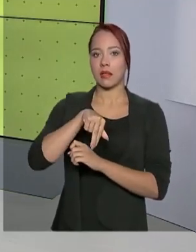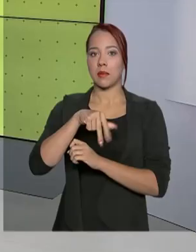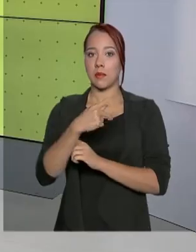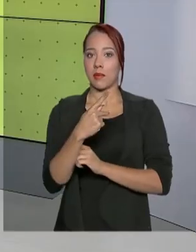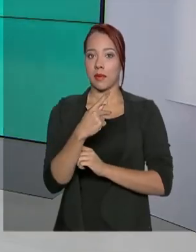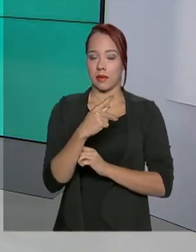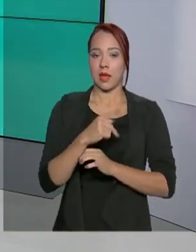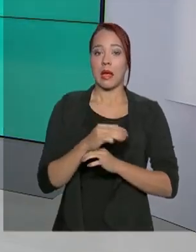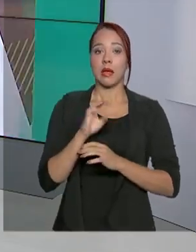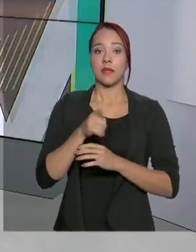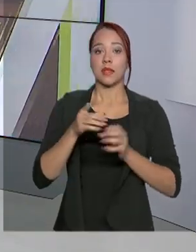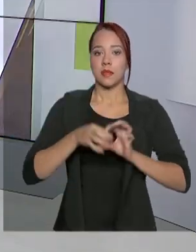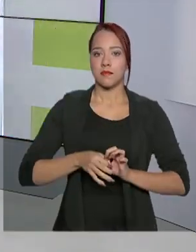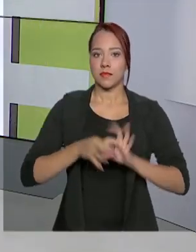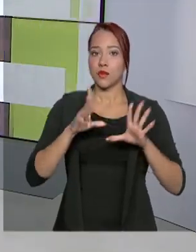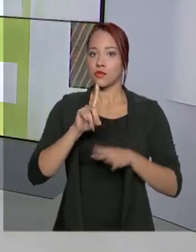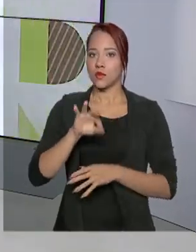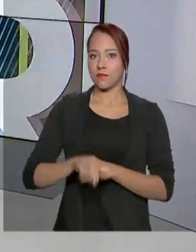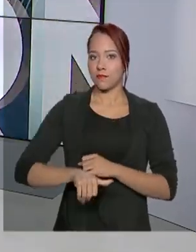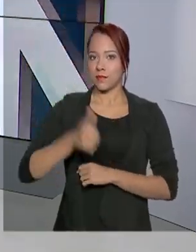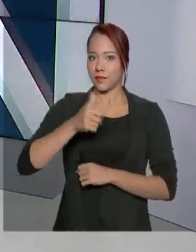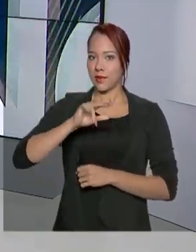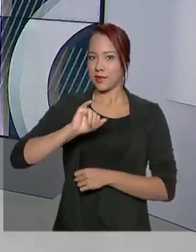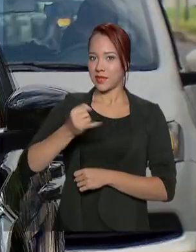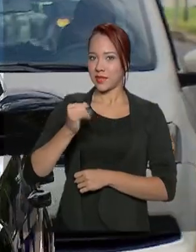consumidor no dia 1º de janeiro.